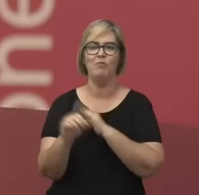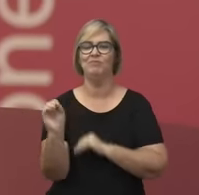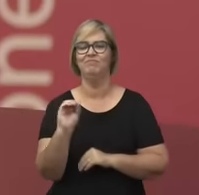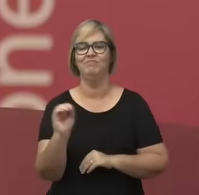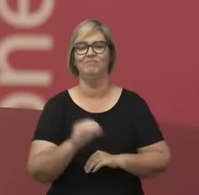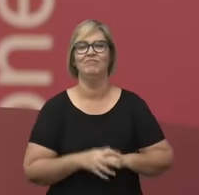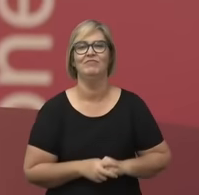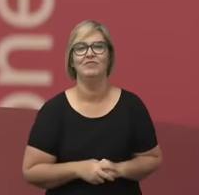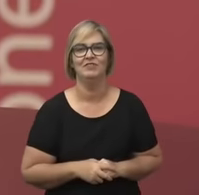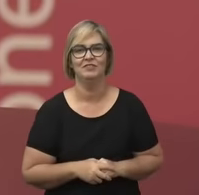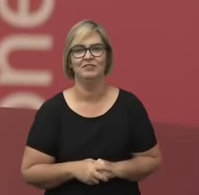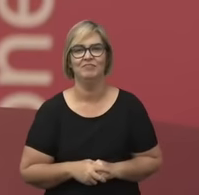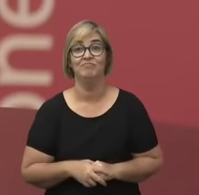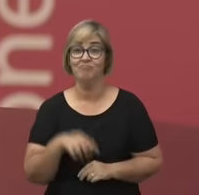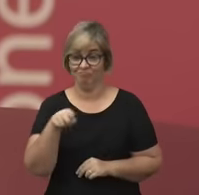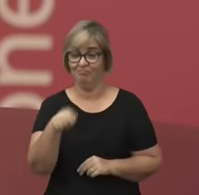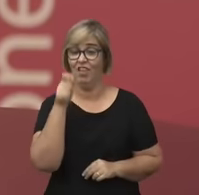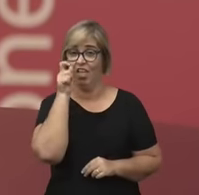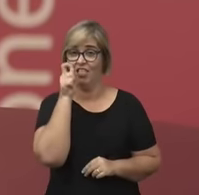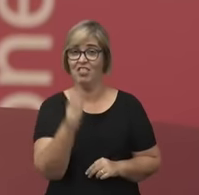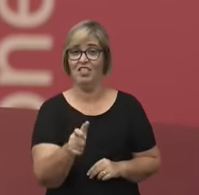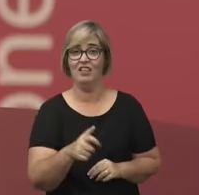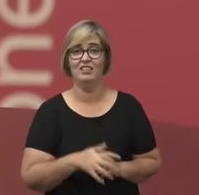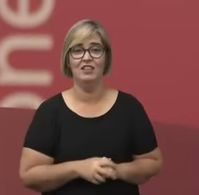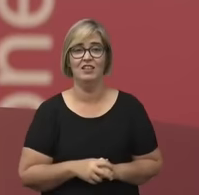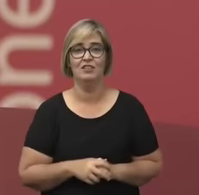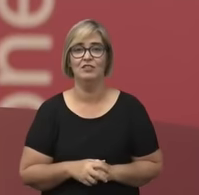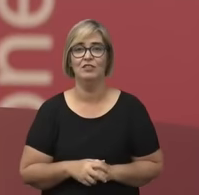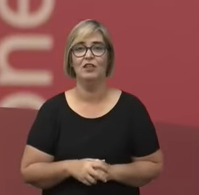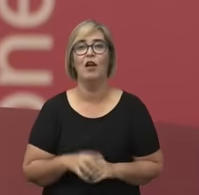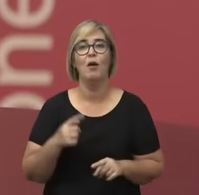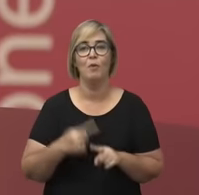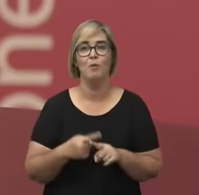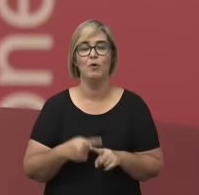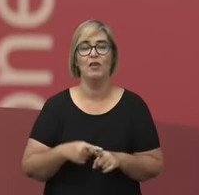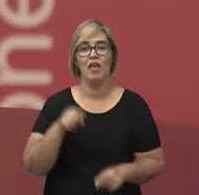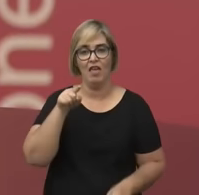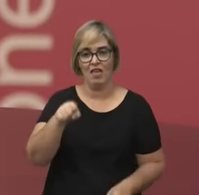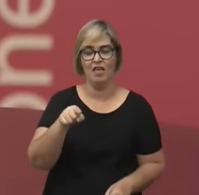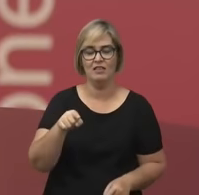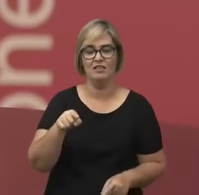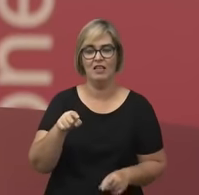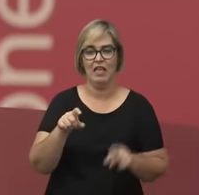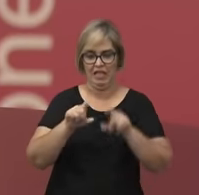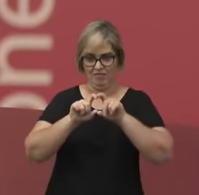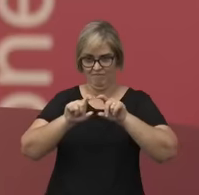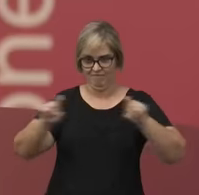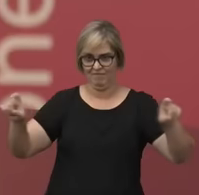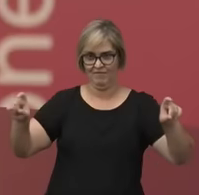é interessante porque a Francisca Senhorinha da Mota de Nis usa essa